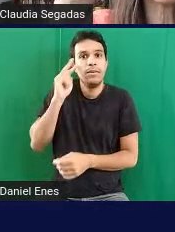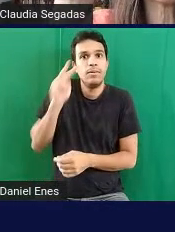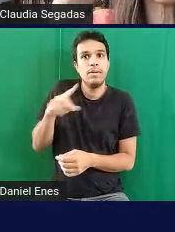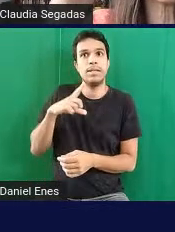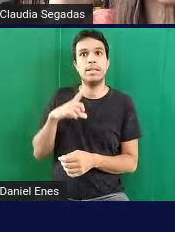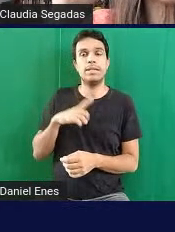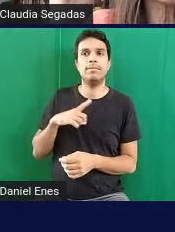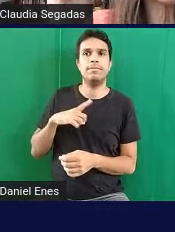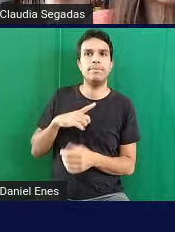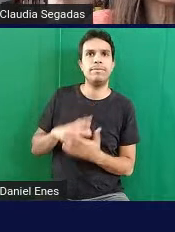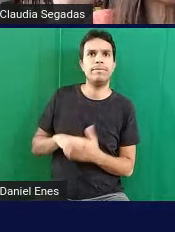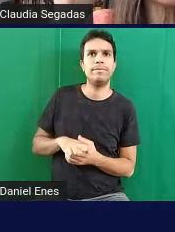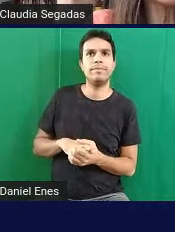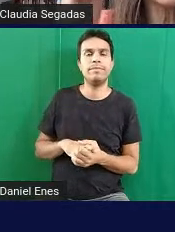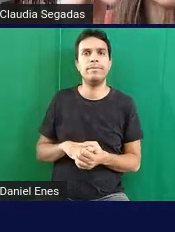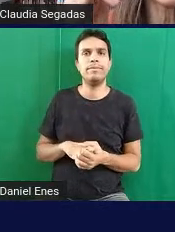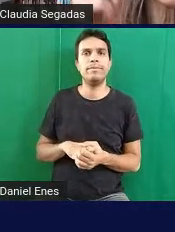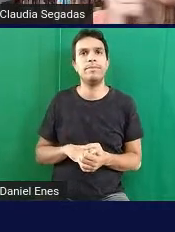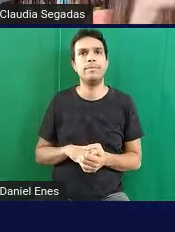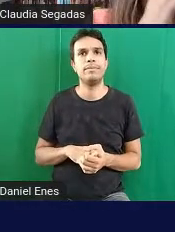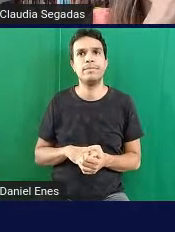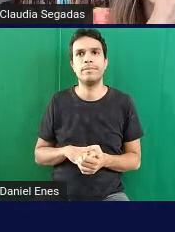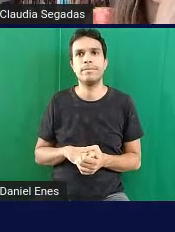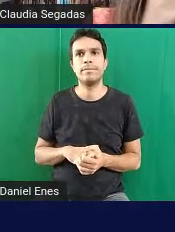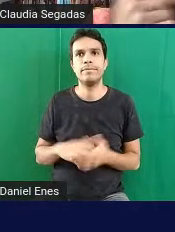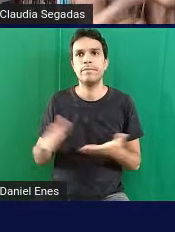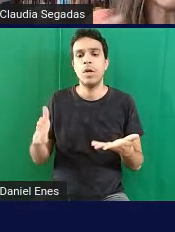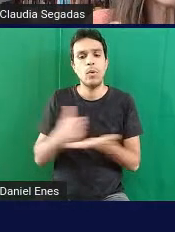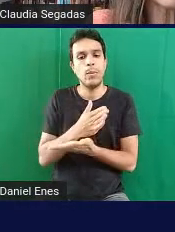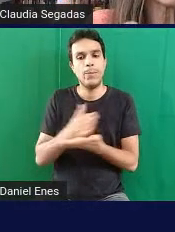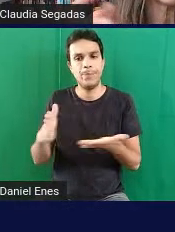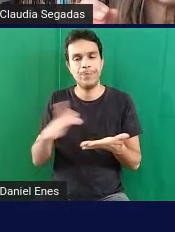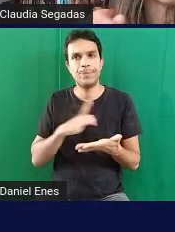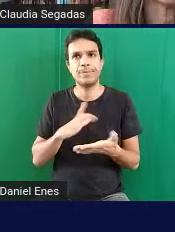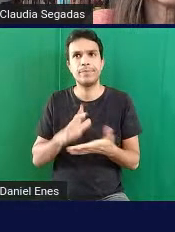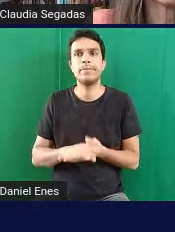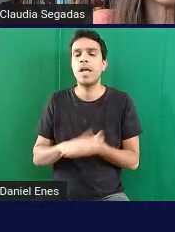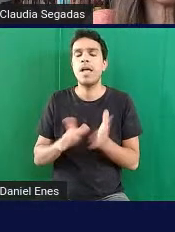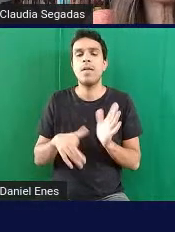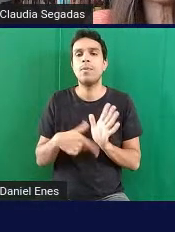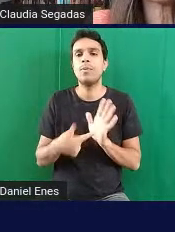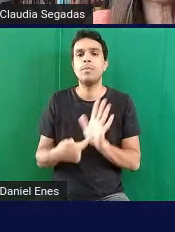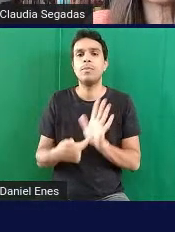que eles devem obedecer quando a gente separa elas isso se mostra